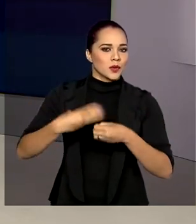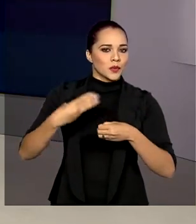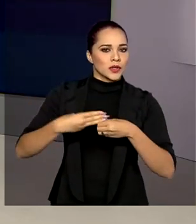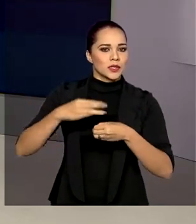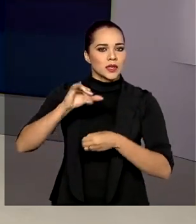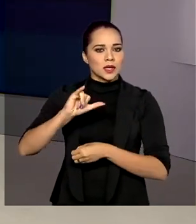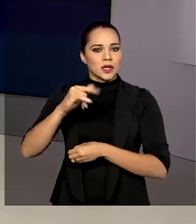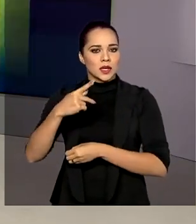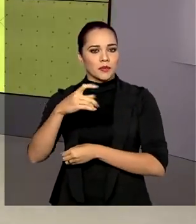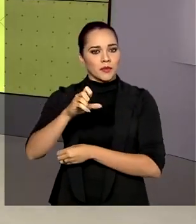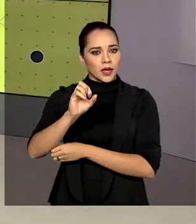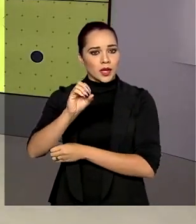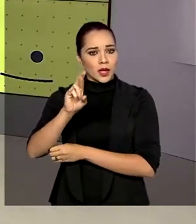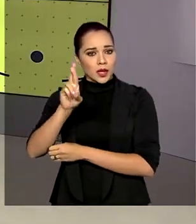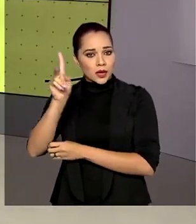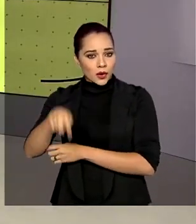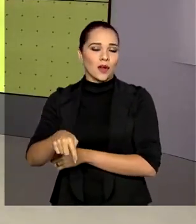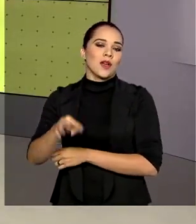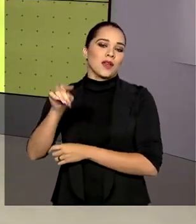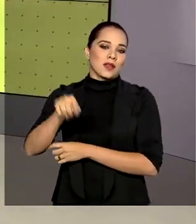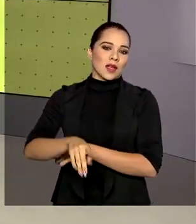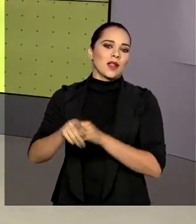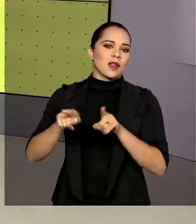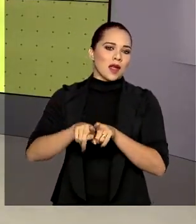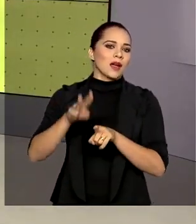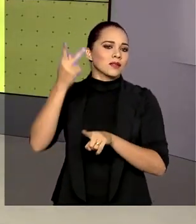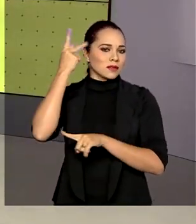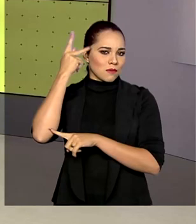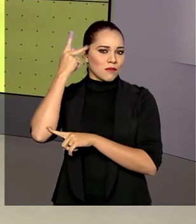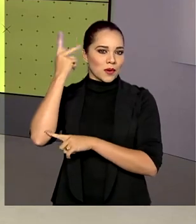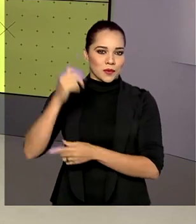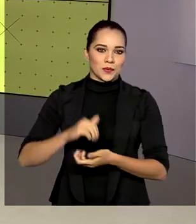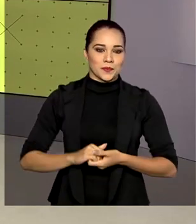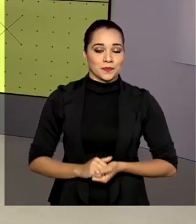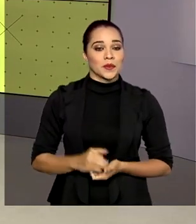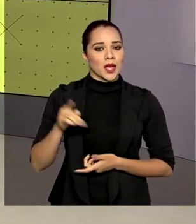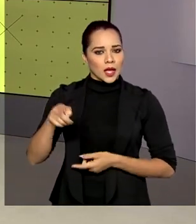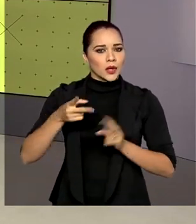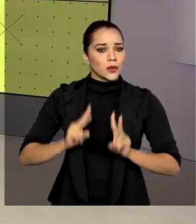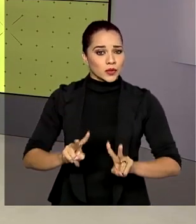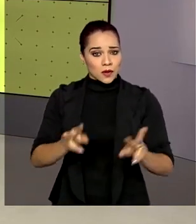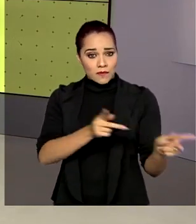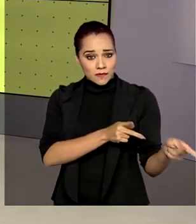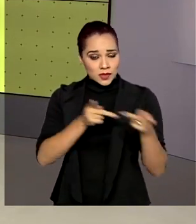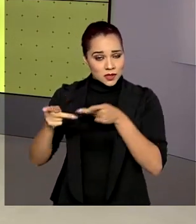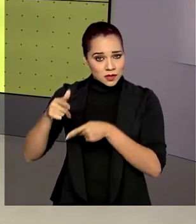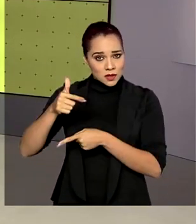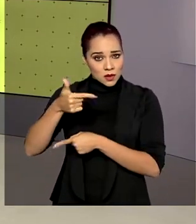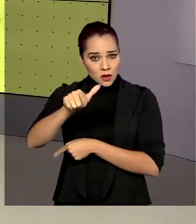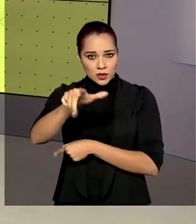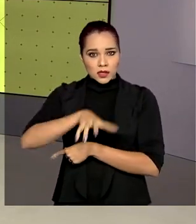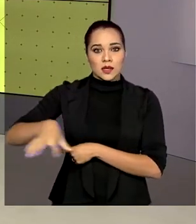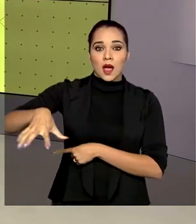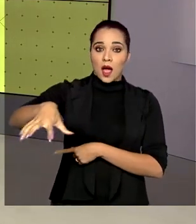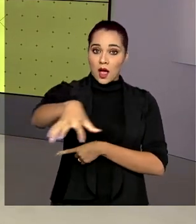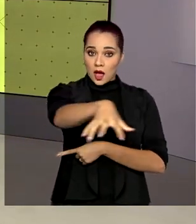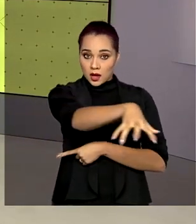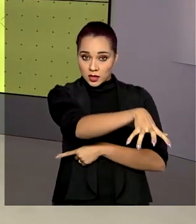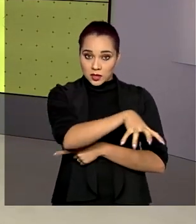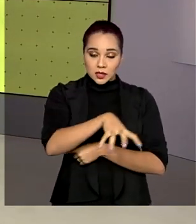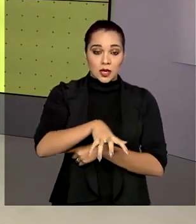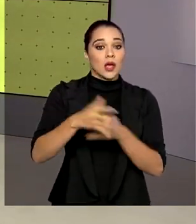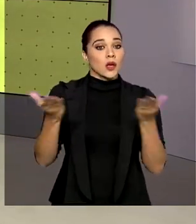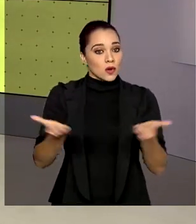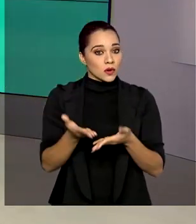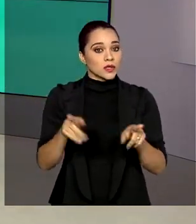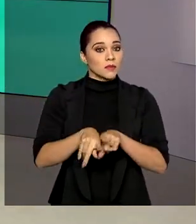de Iperó, região metropolitana de Sorocaba, estado de São Paulo. Ele segue agora a visita em outras áreas desse centro. E ainda